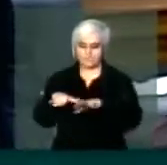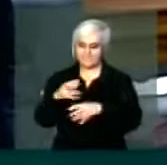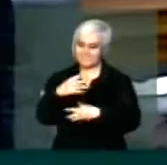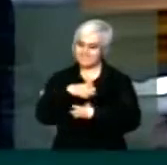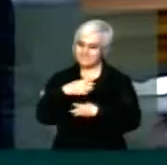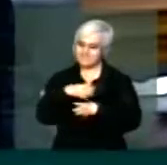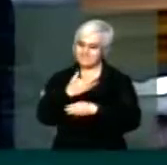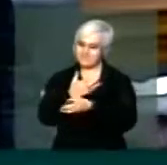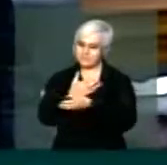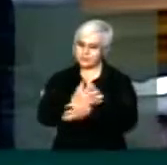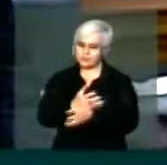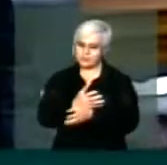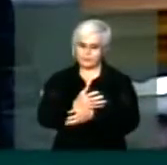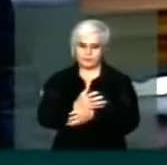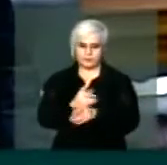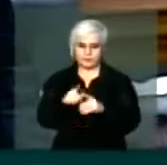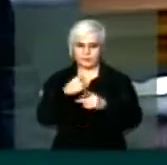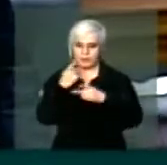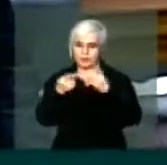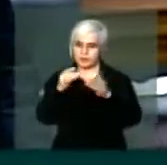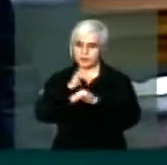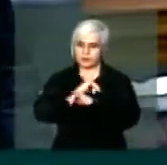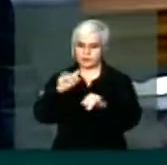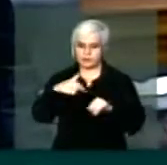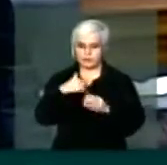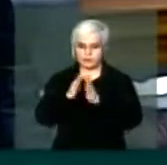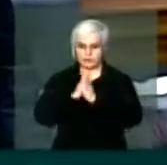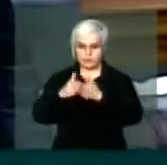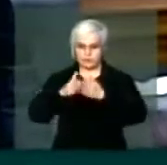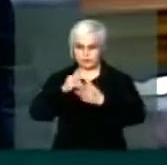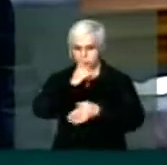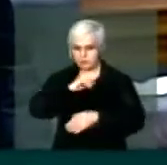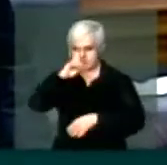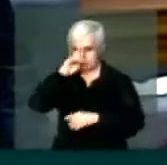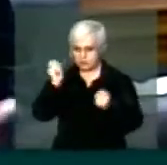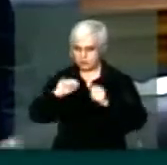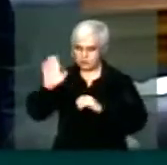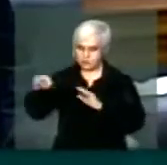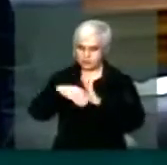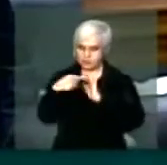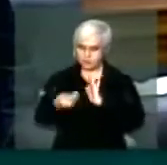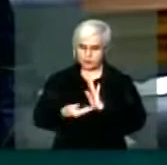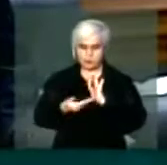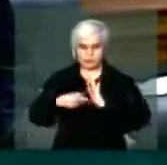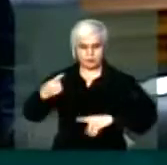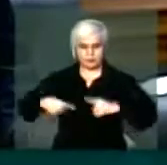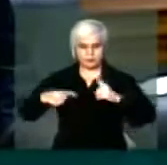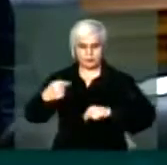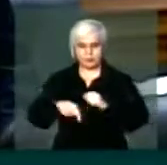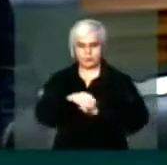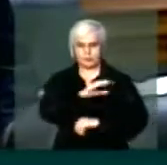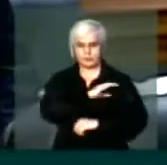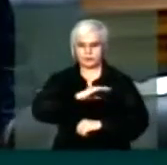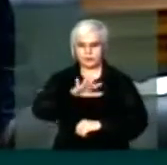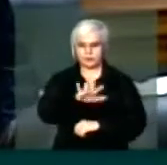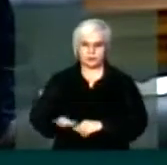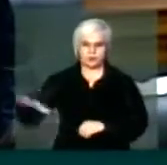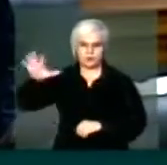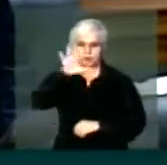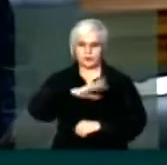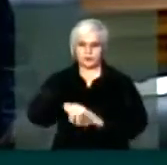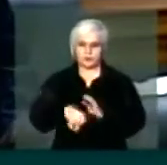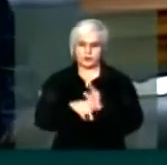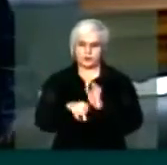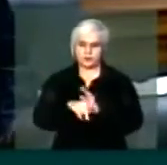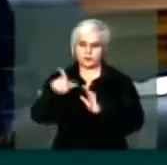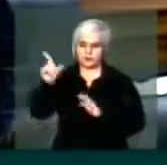um vácuo muito grande. Mas, Sr. Presidente, reafirmar aqui o nosso pleito, que V. Exª possa trazer aqui a discussão da Comissão Geral da